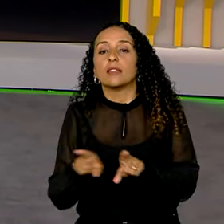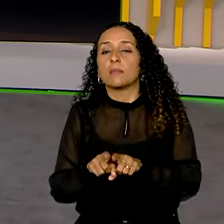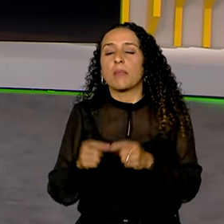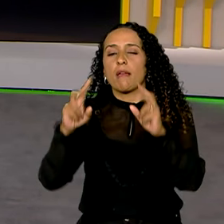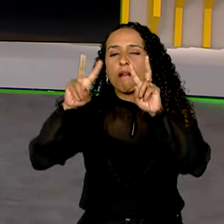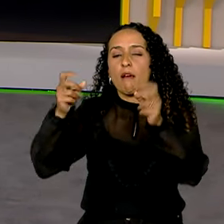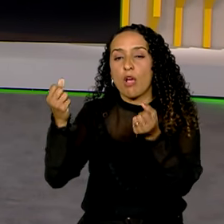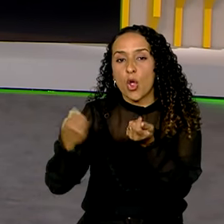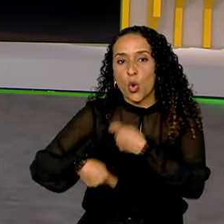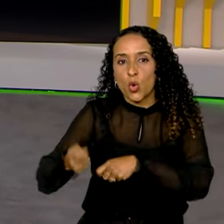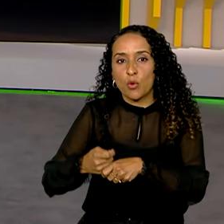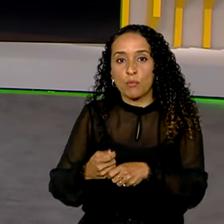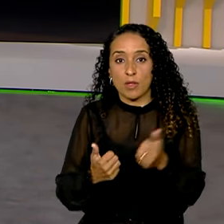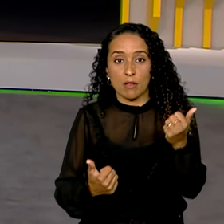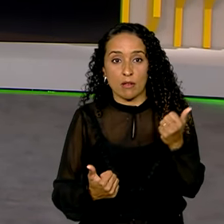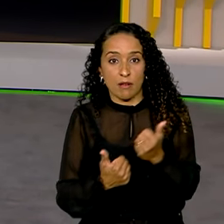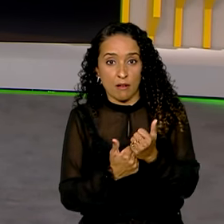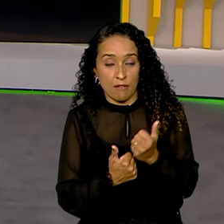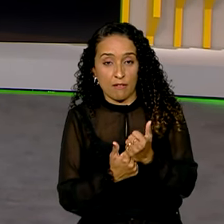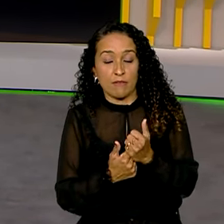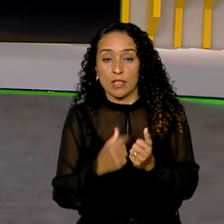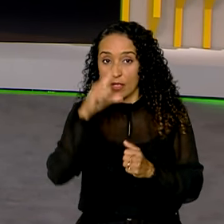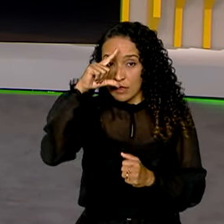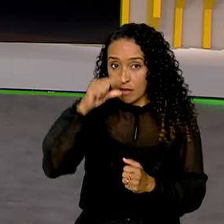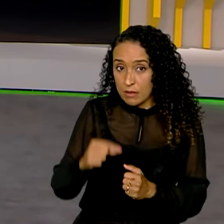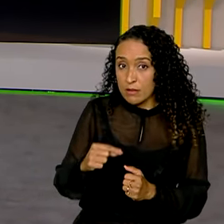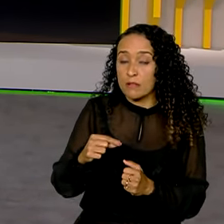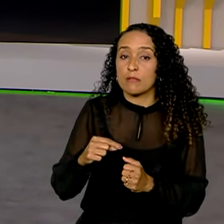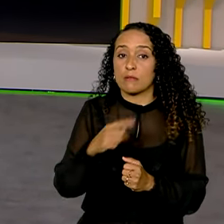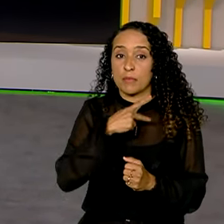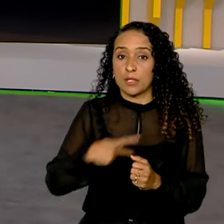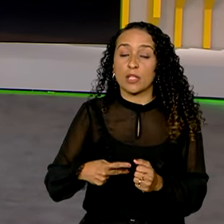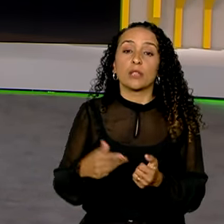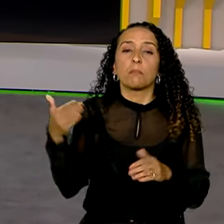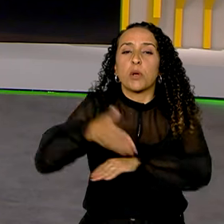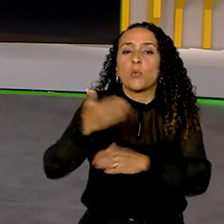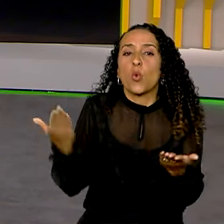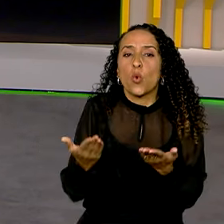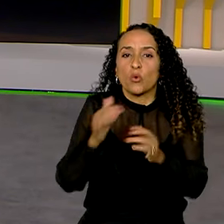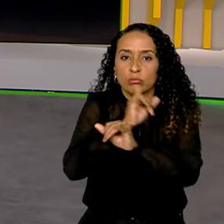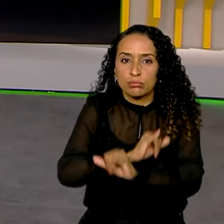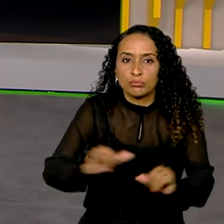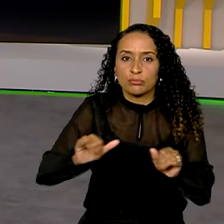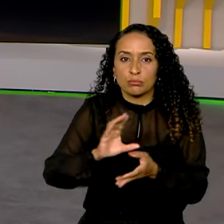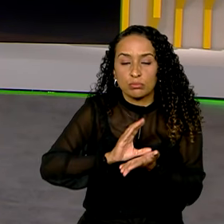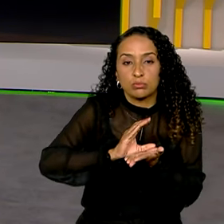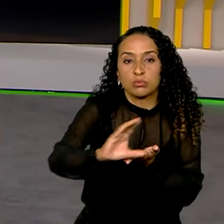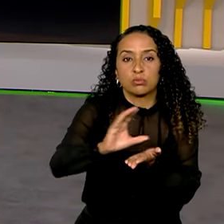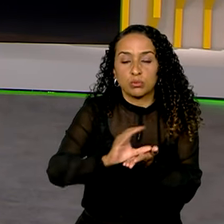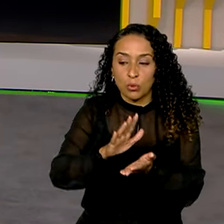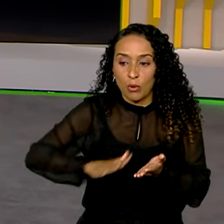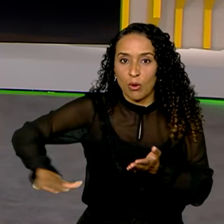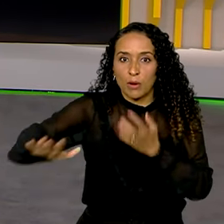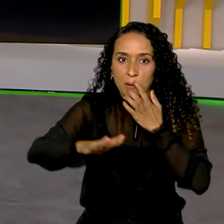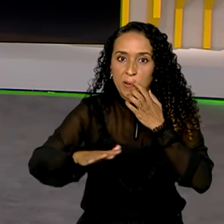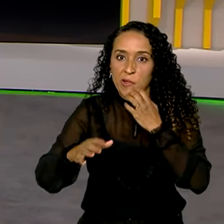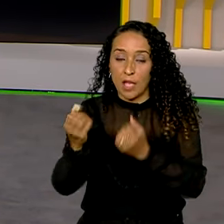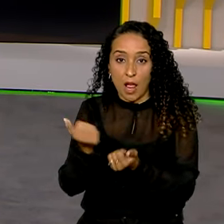economia, o vice-presidente da República, Geraldo Alckmin, participou hoje de um anúncio de investimentos no setor